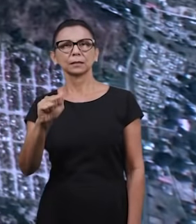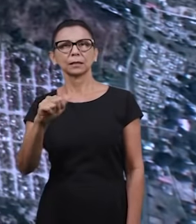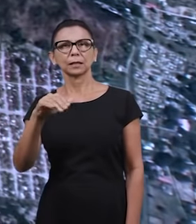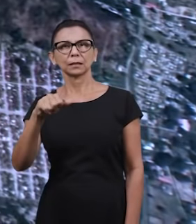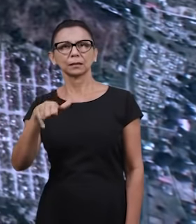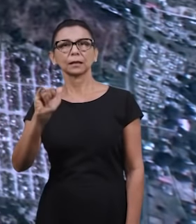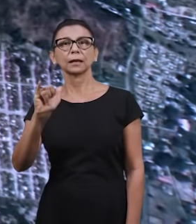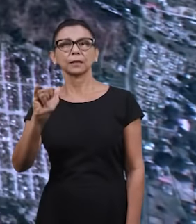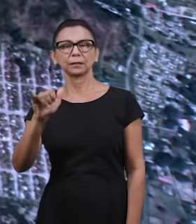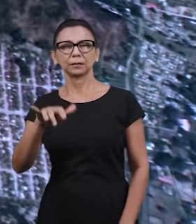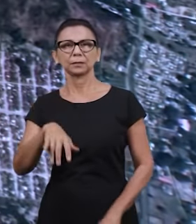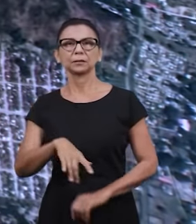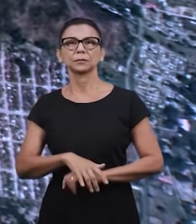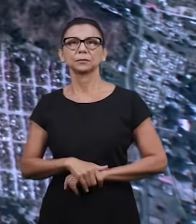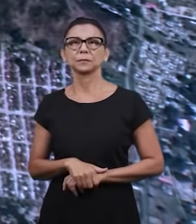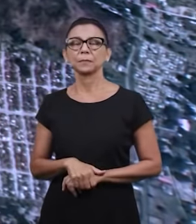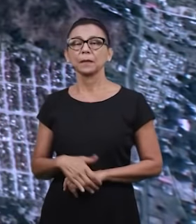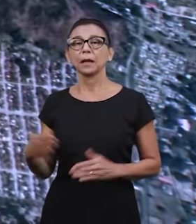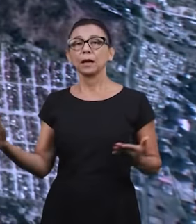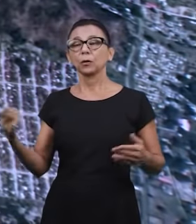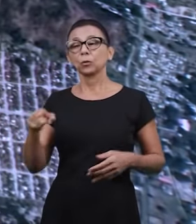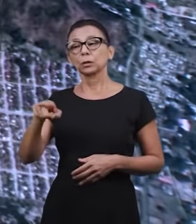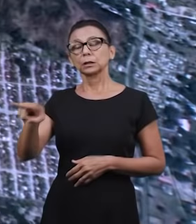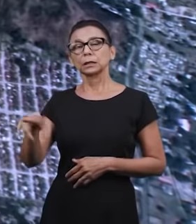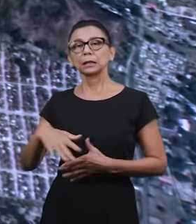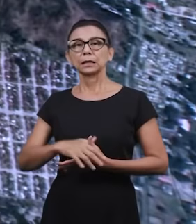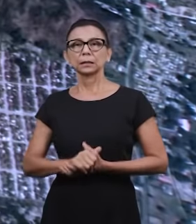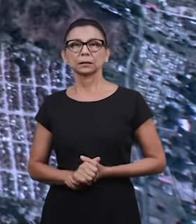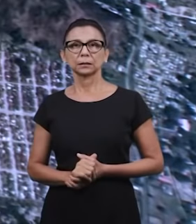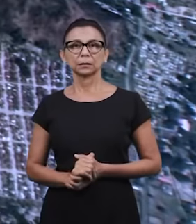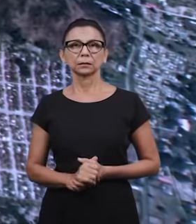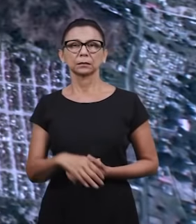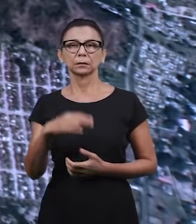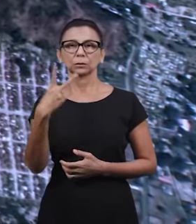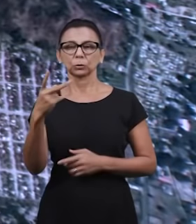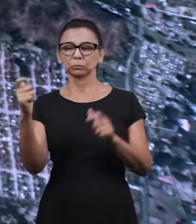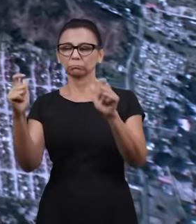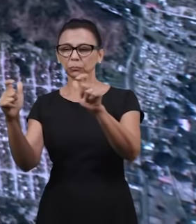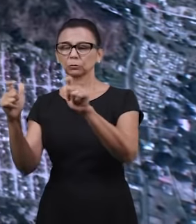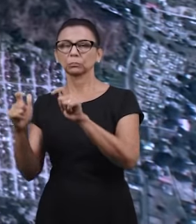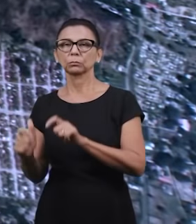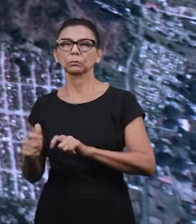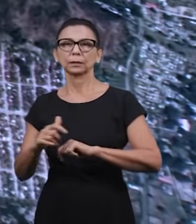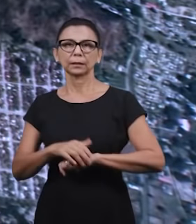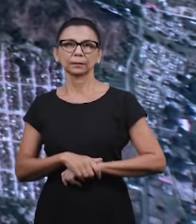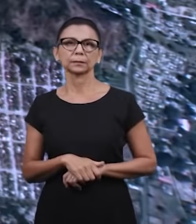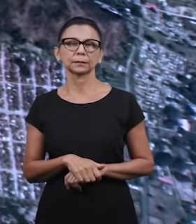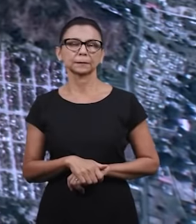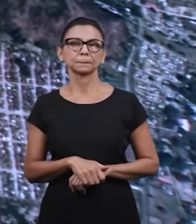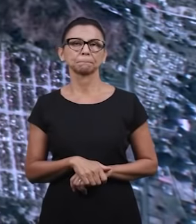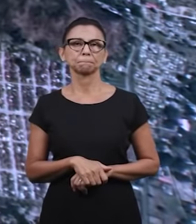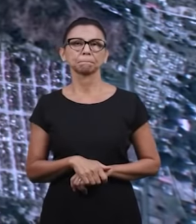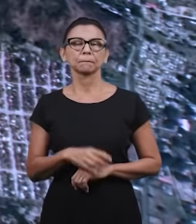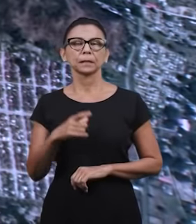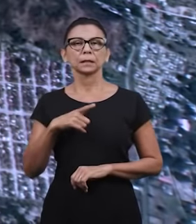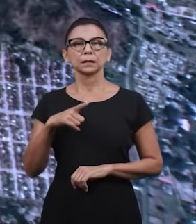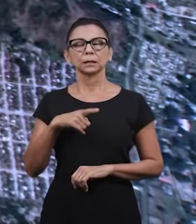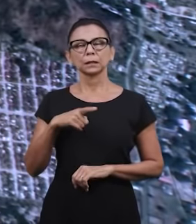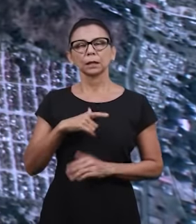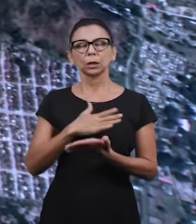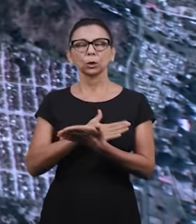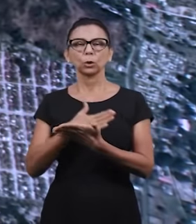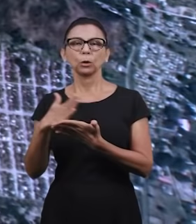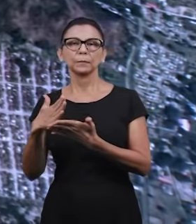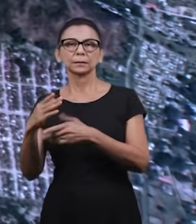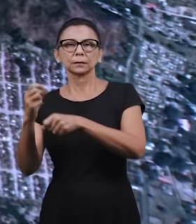Maracai, e que agora temos dois trabalhos ali no município de Turmero, que